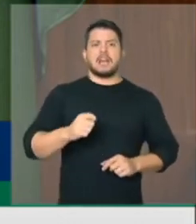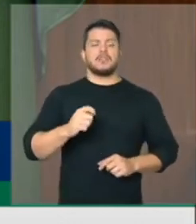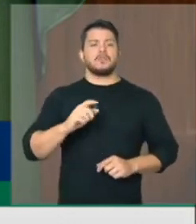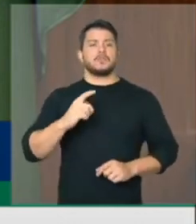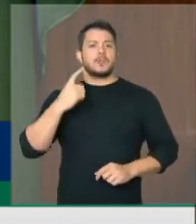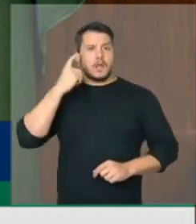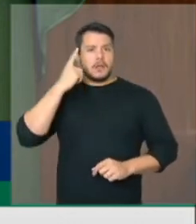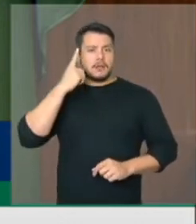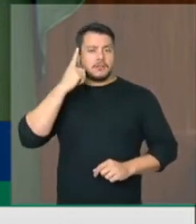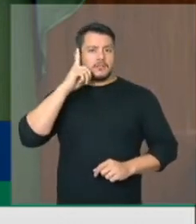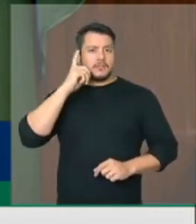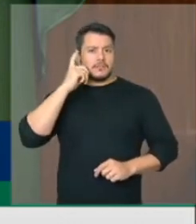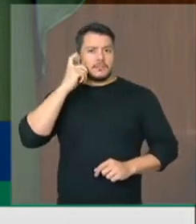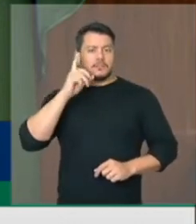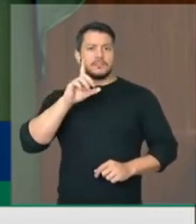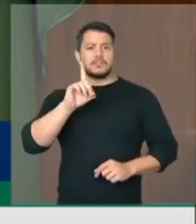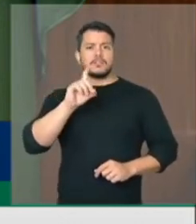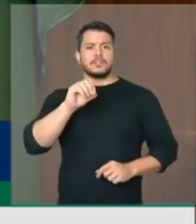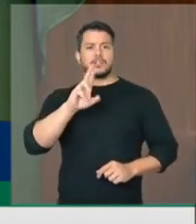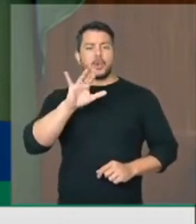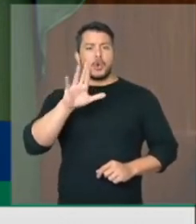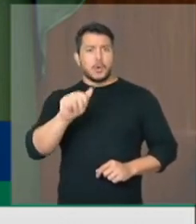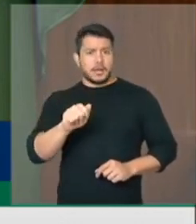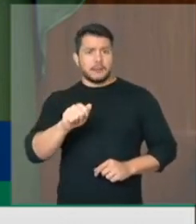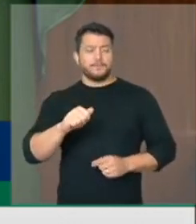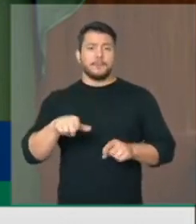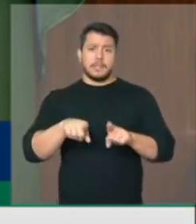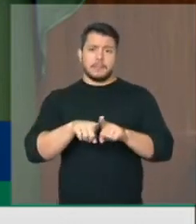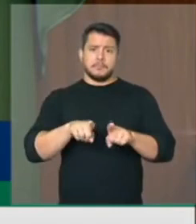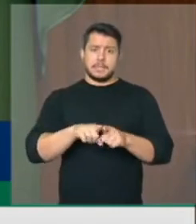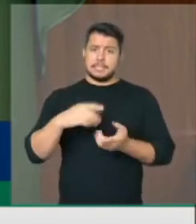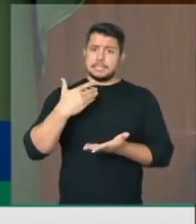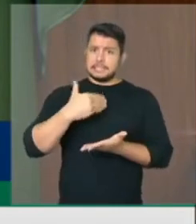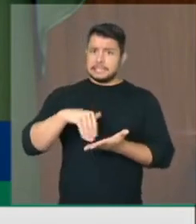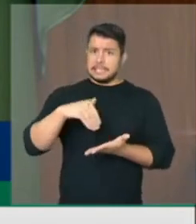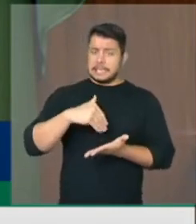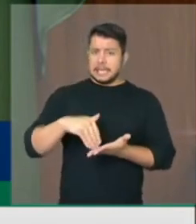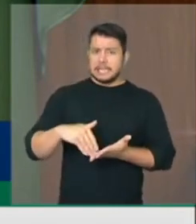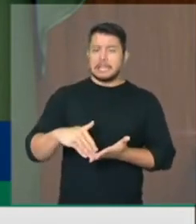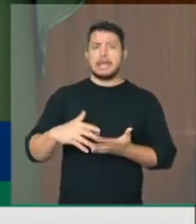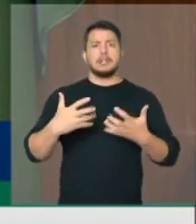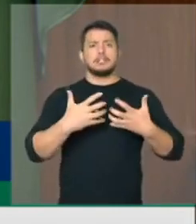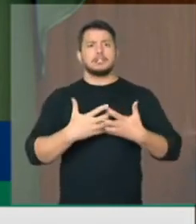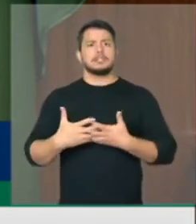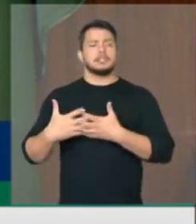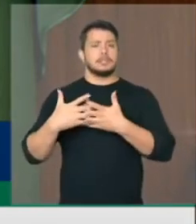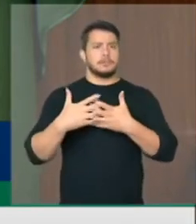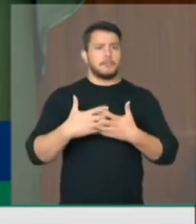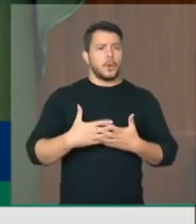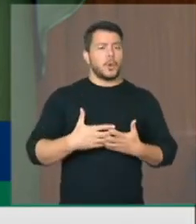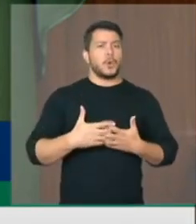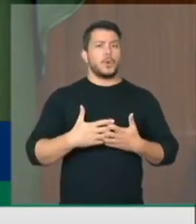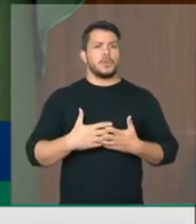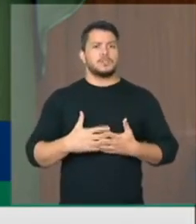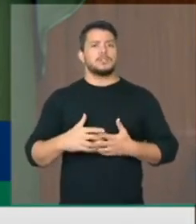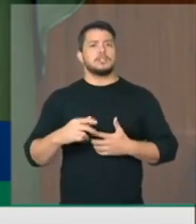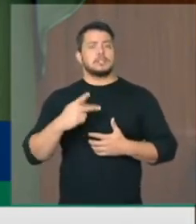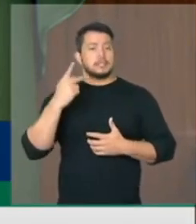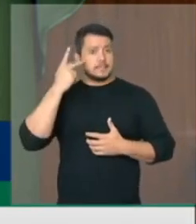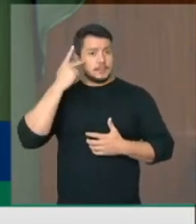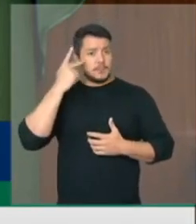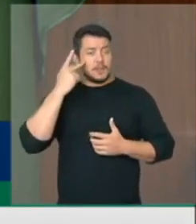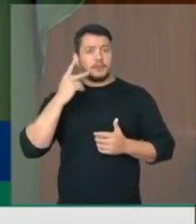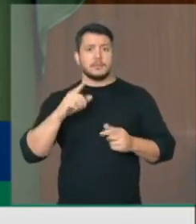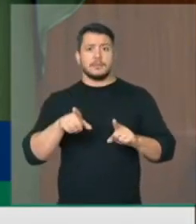do secretário de transportes, senhor Baldi, que foi nosso colega aqui nessa casa, certo? E de